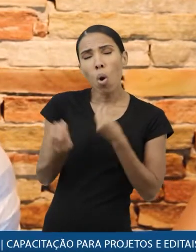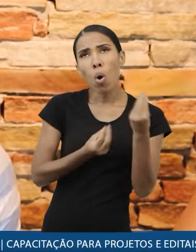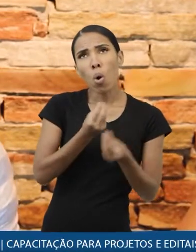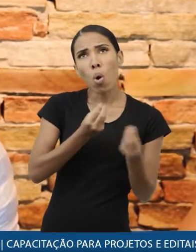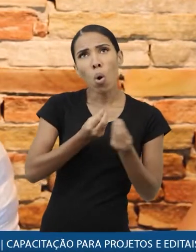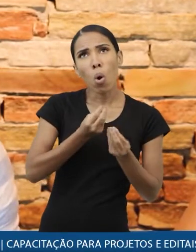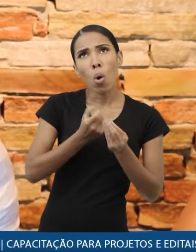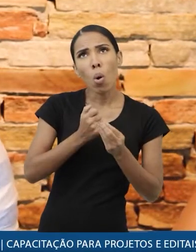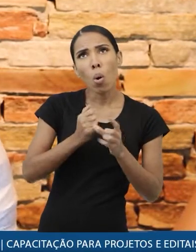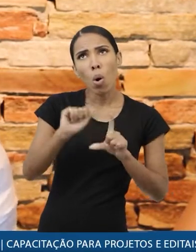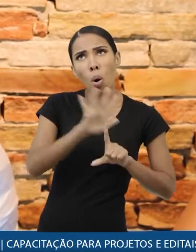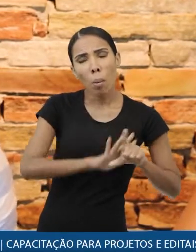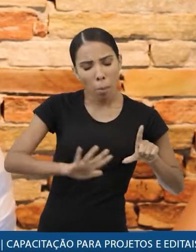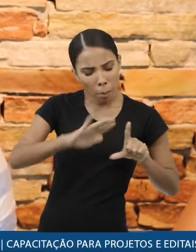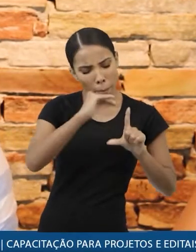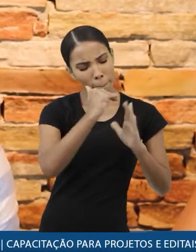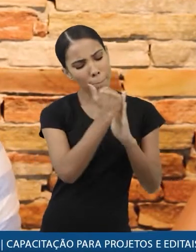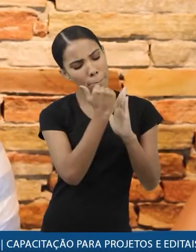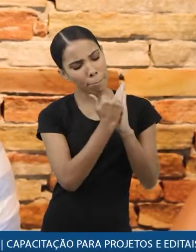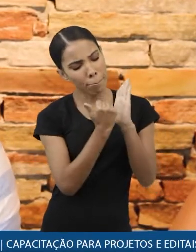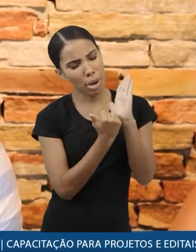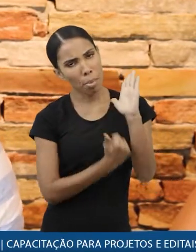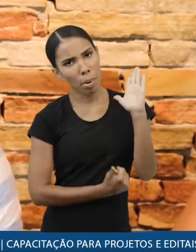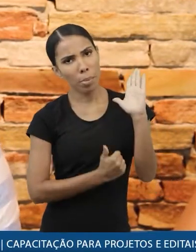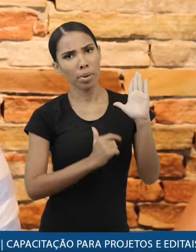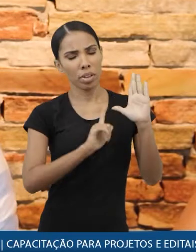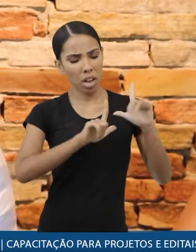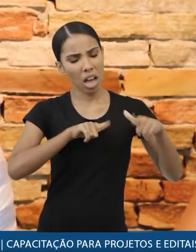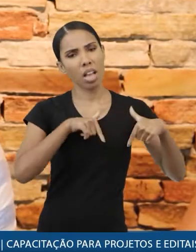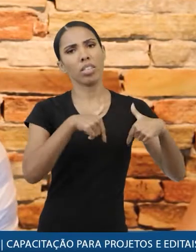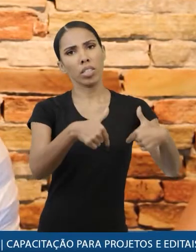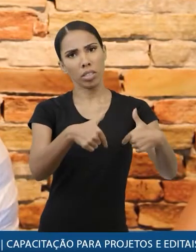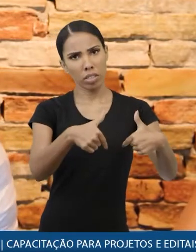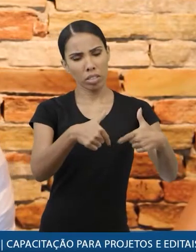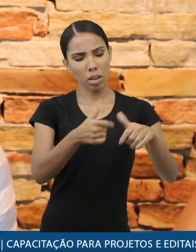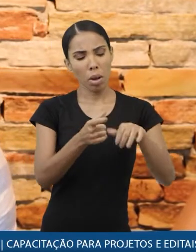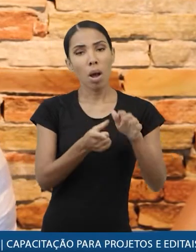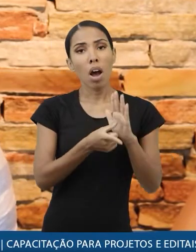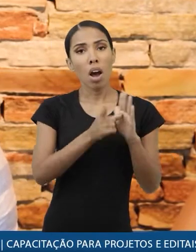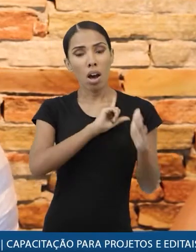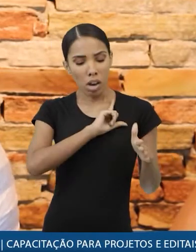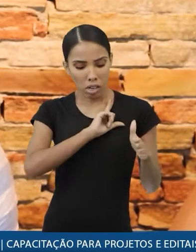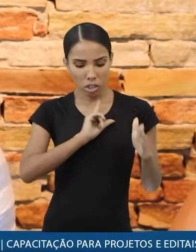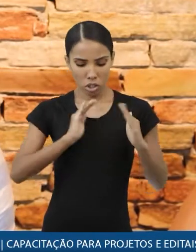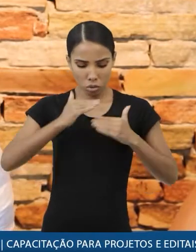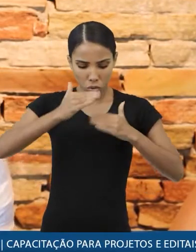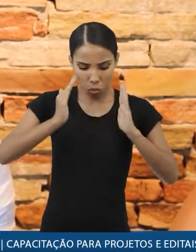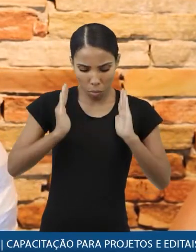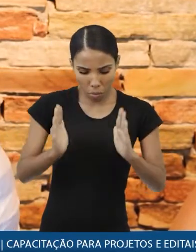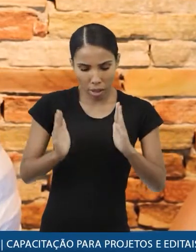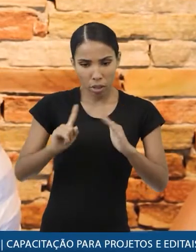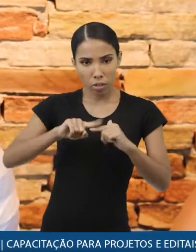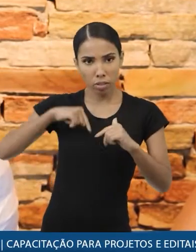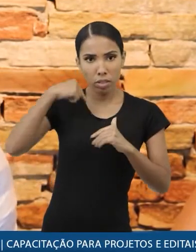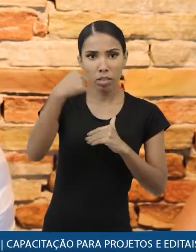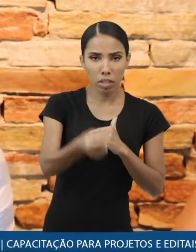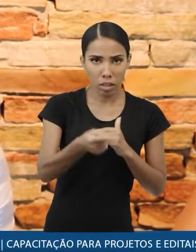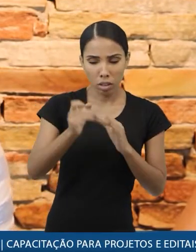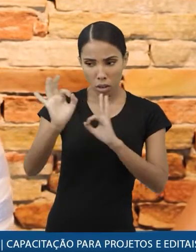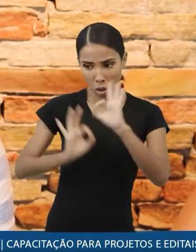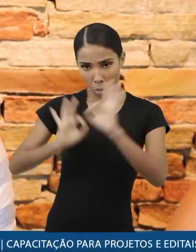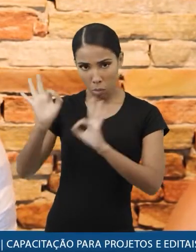plano de ação, né? Isso é uma forma de organizar, através da pré-produção, da produção e da pós A partir desse documento